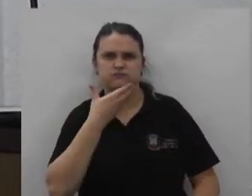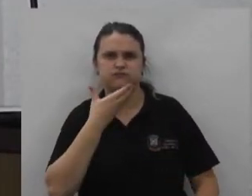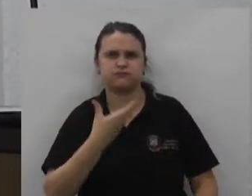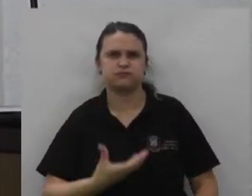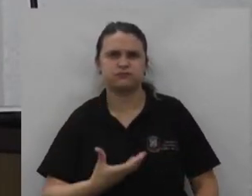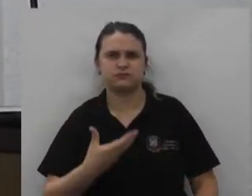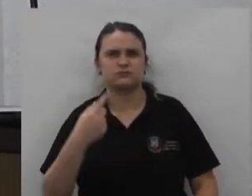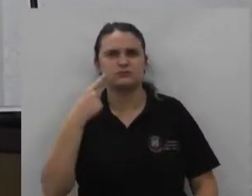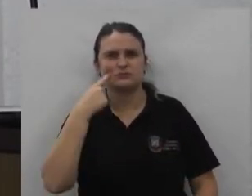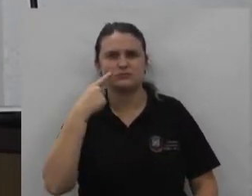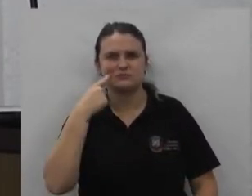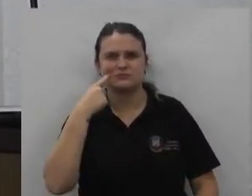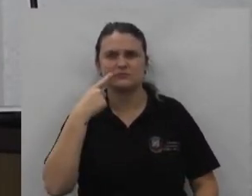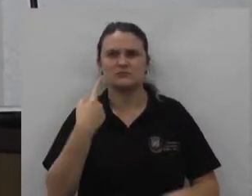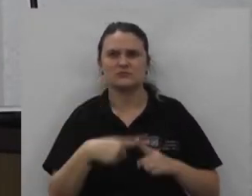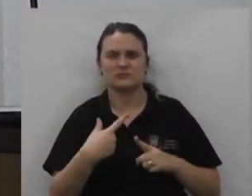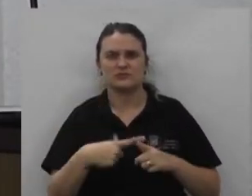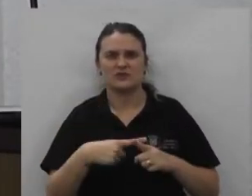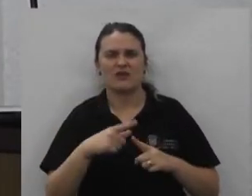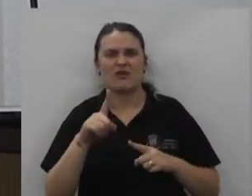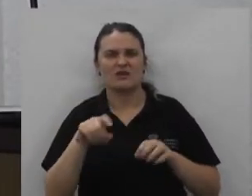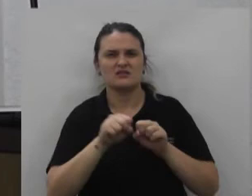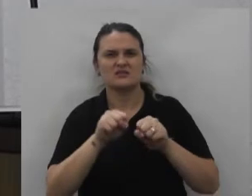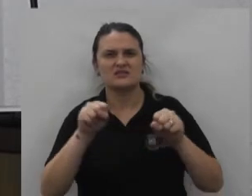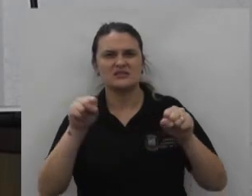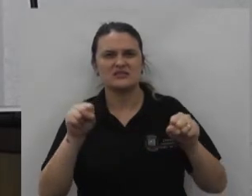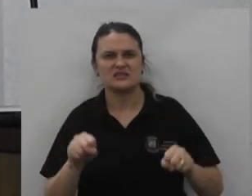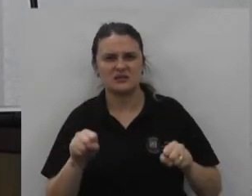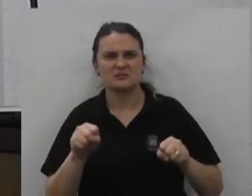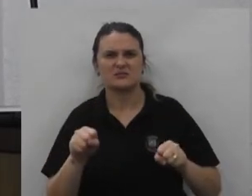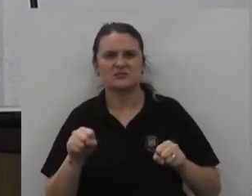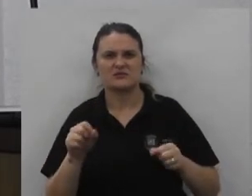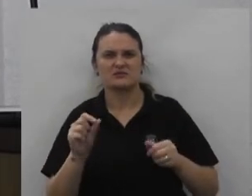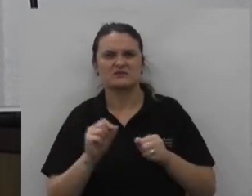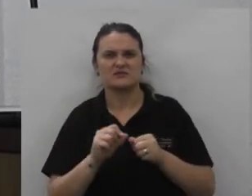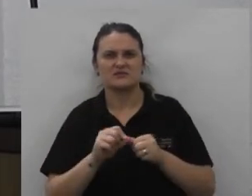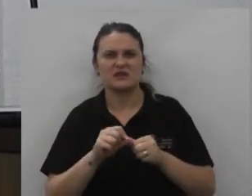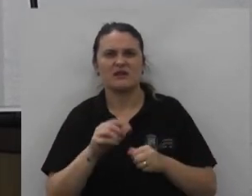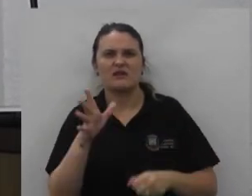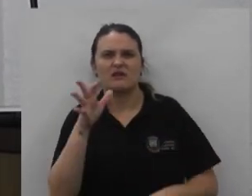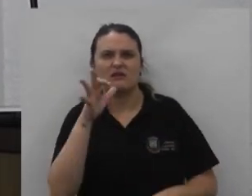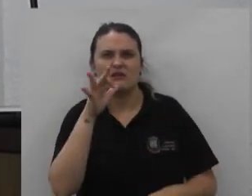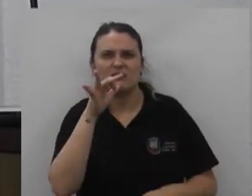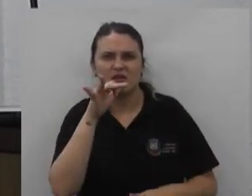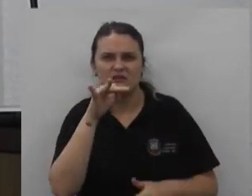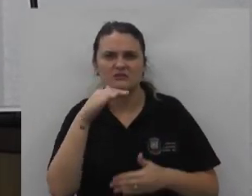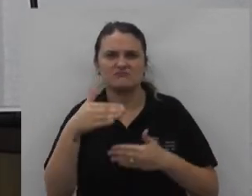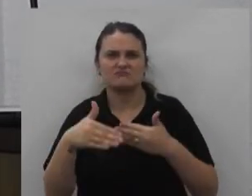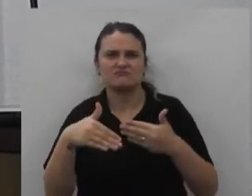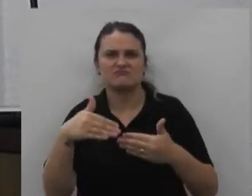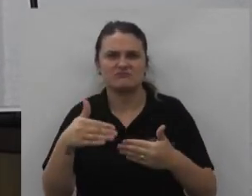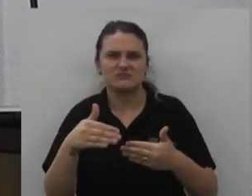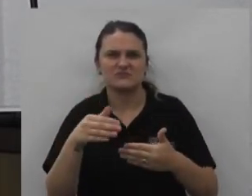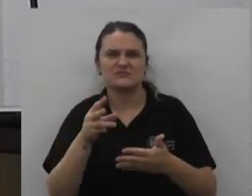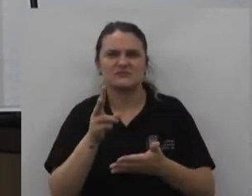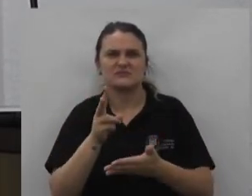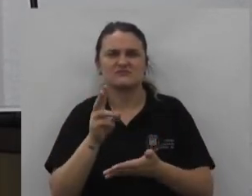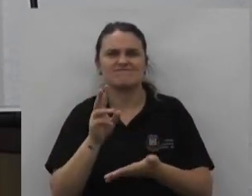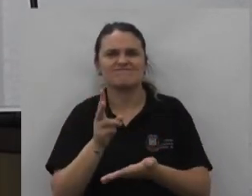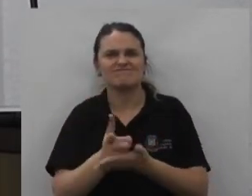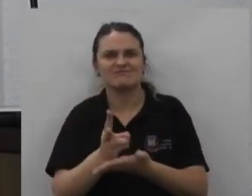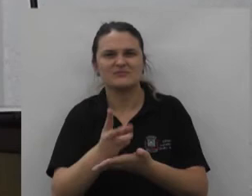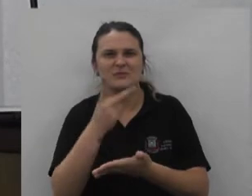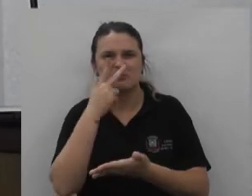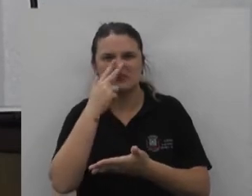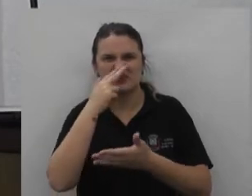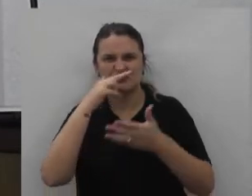que não passa de um sistema de implantar lenta progressiva e permanentemente